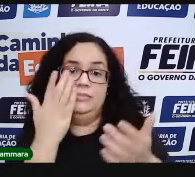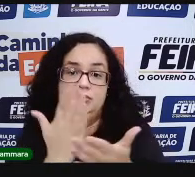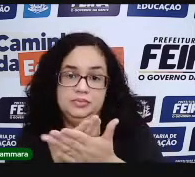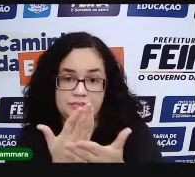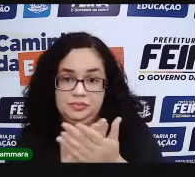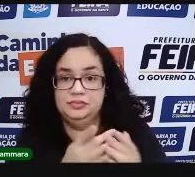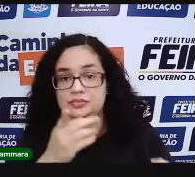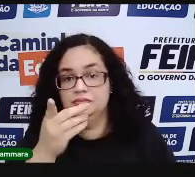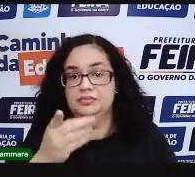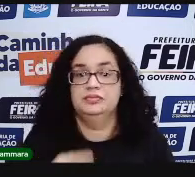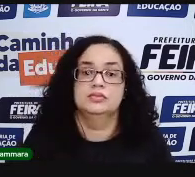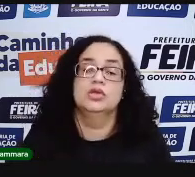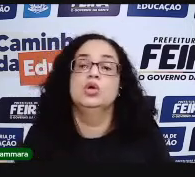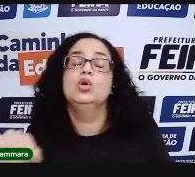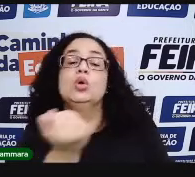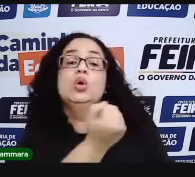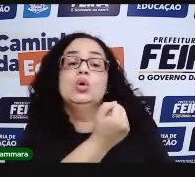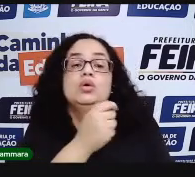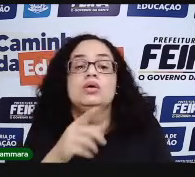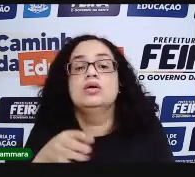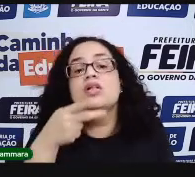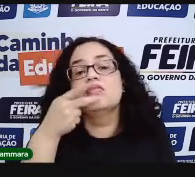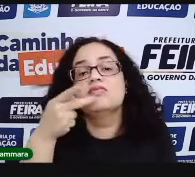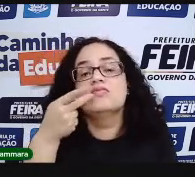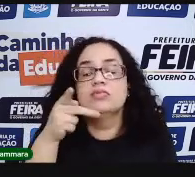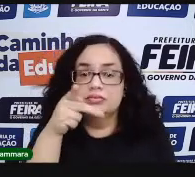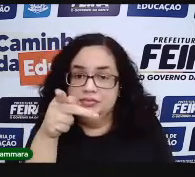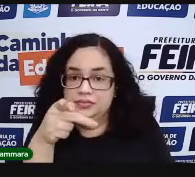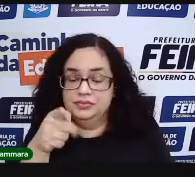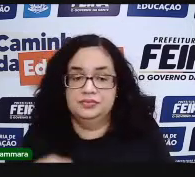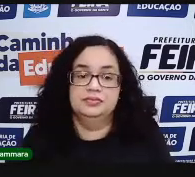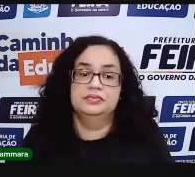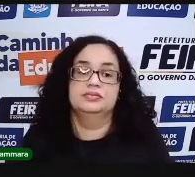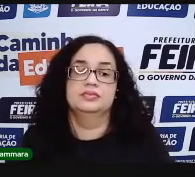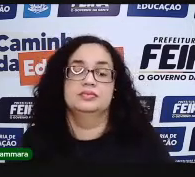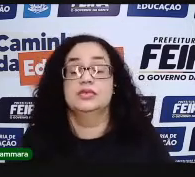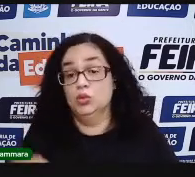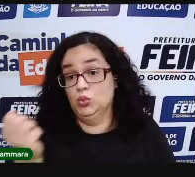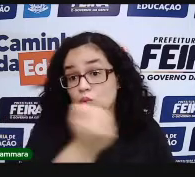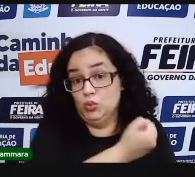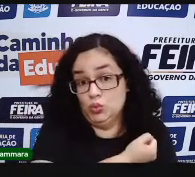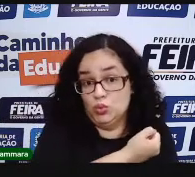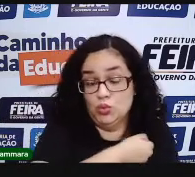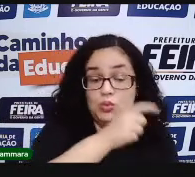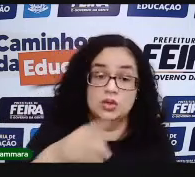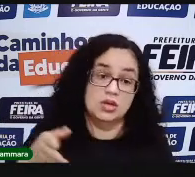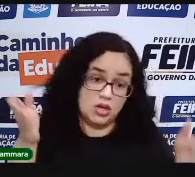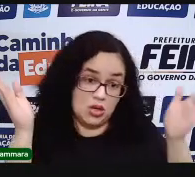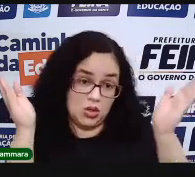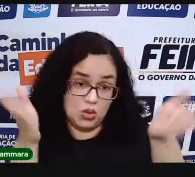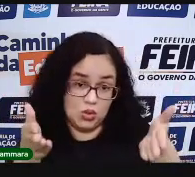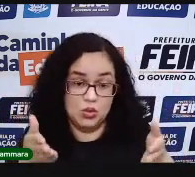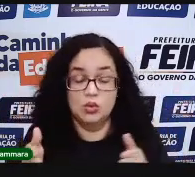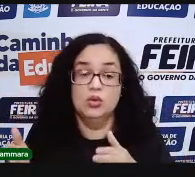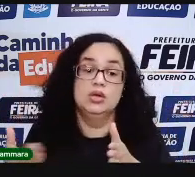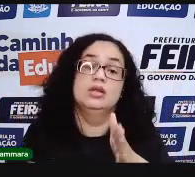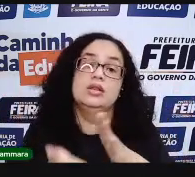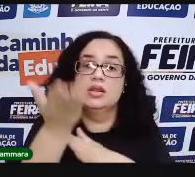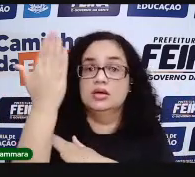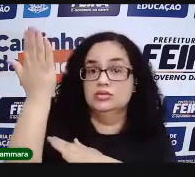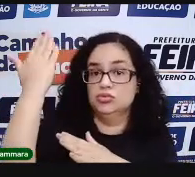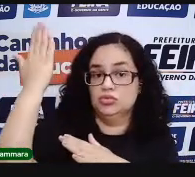formos trabalhando com ele. E eu falo para vocês. Esses números que eu falei até agora.